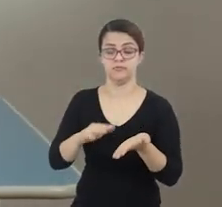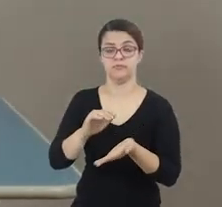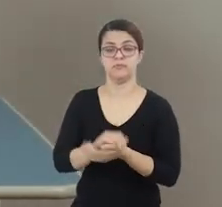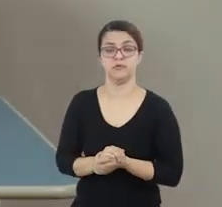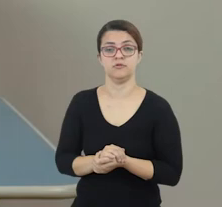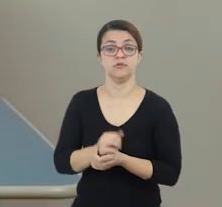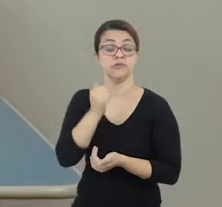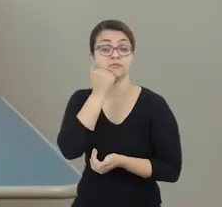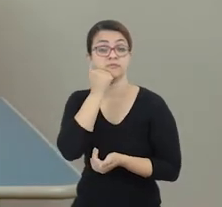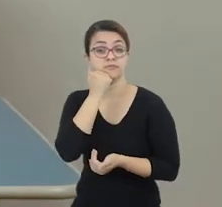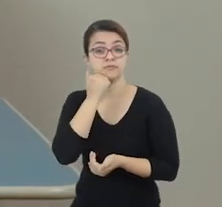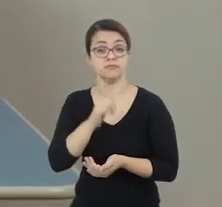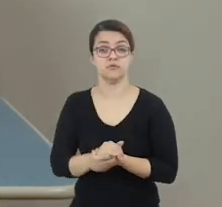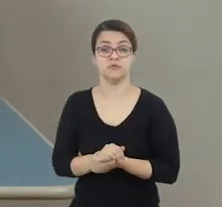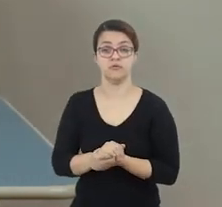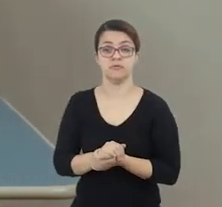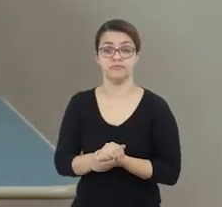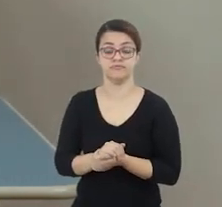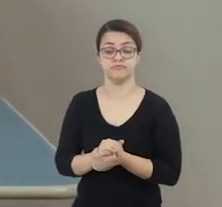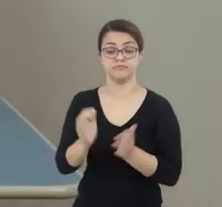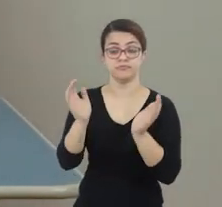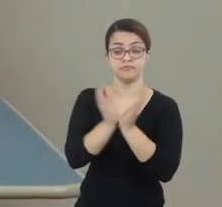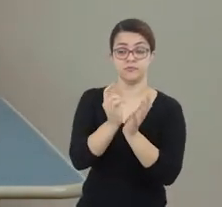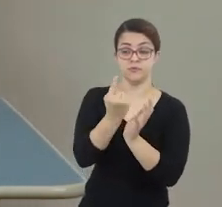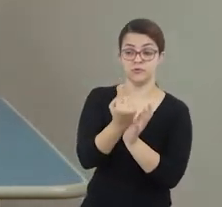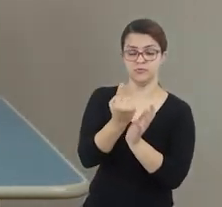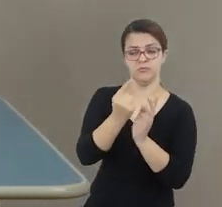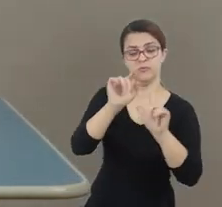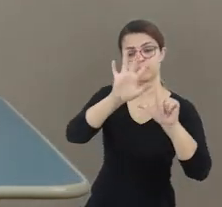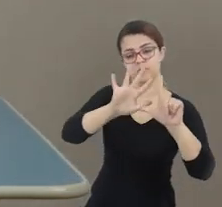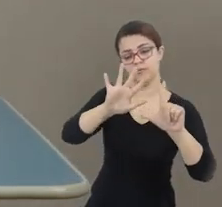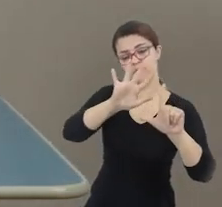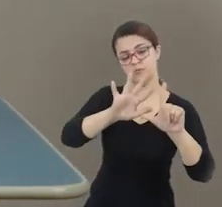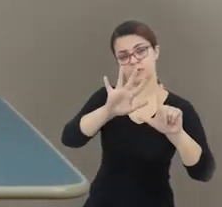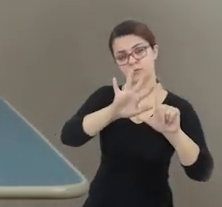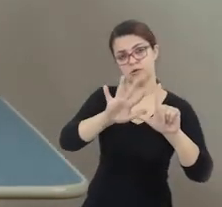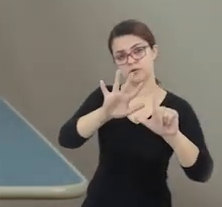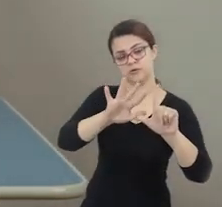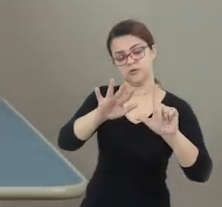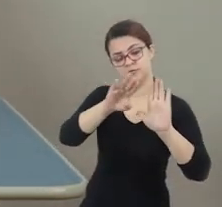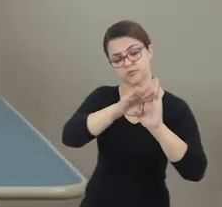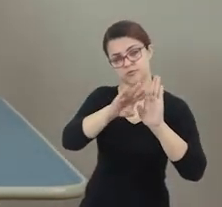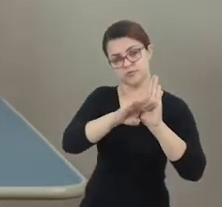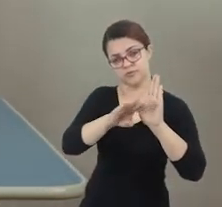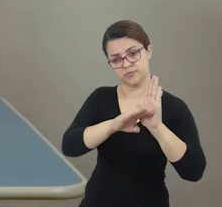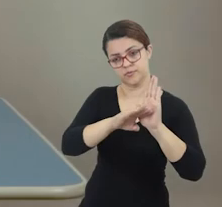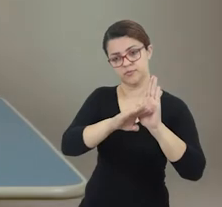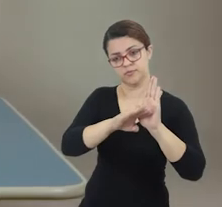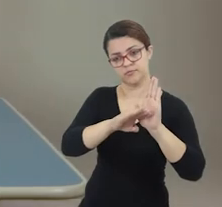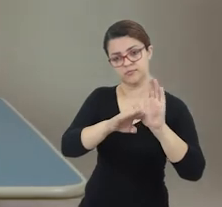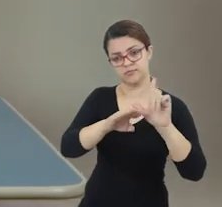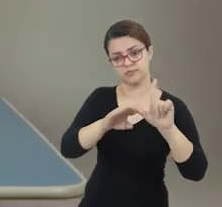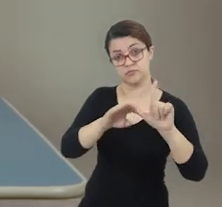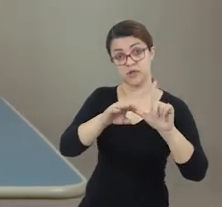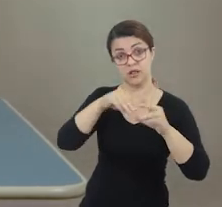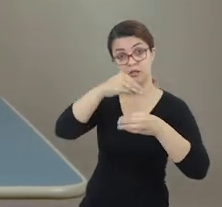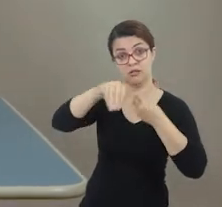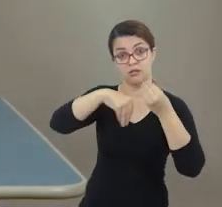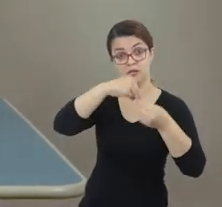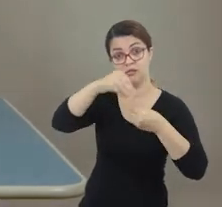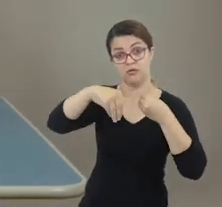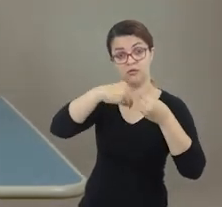último, a atividade de ciências, o termo 1 irá encontrar algumas imagens também no quadro de rotina.